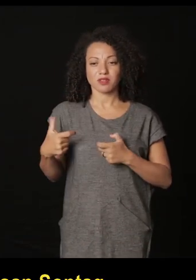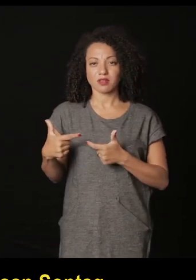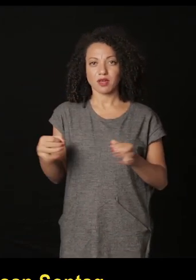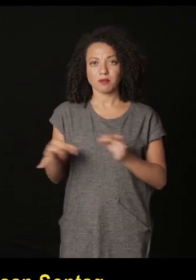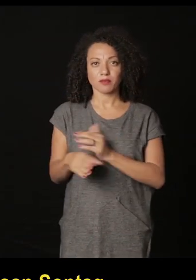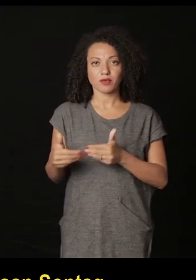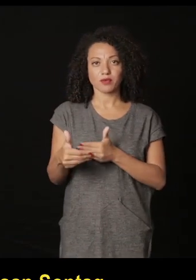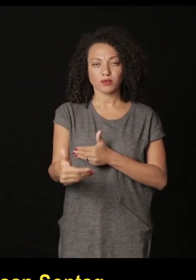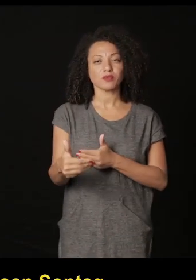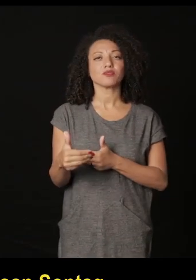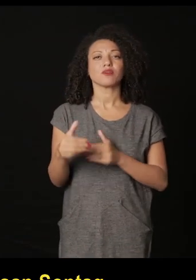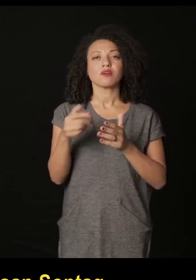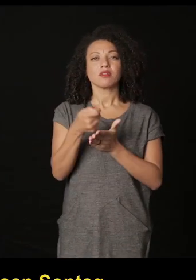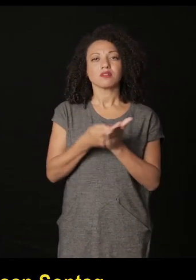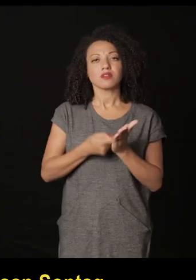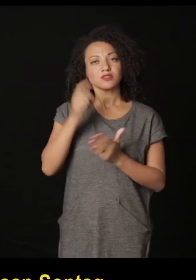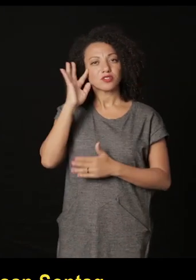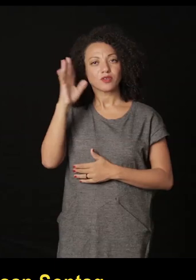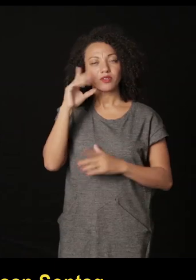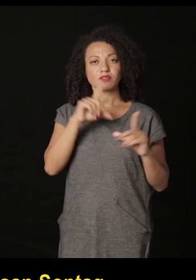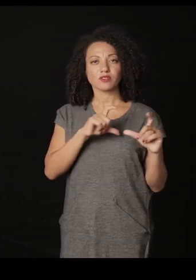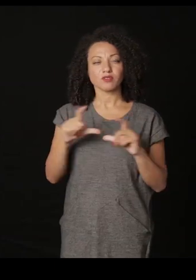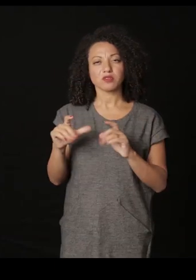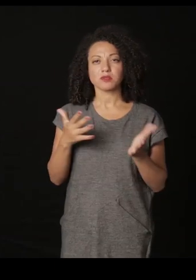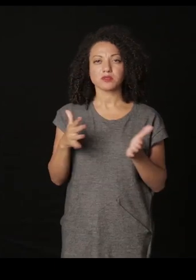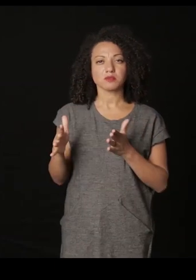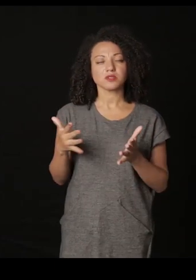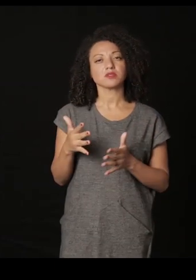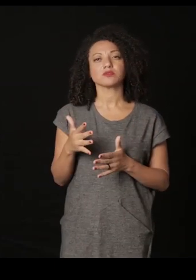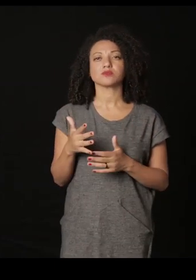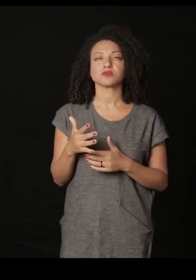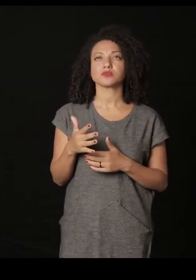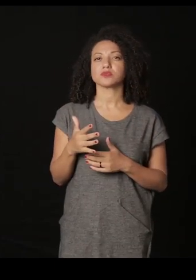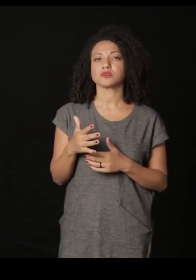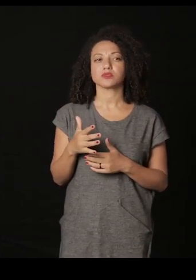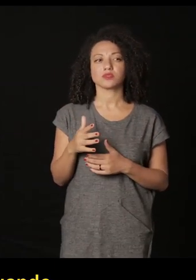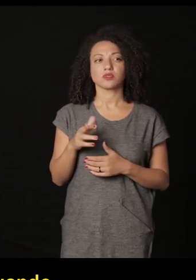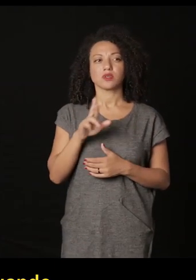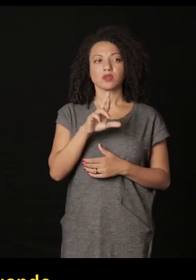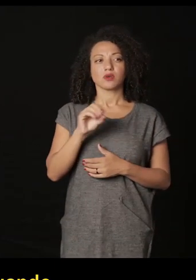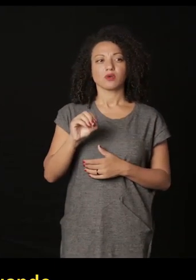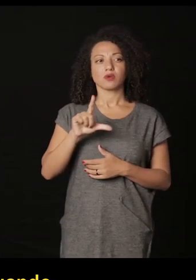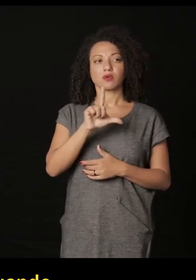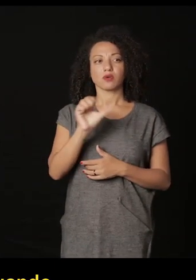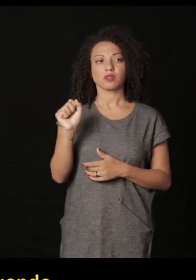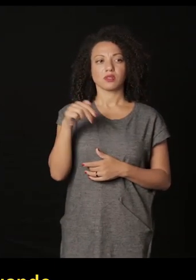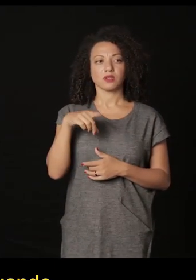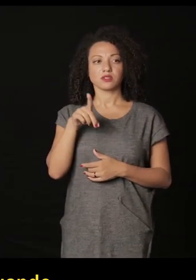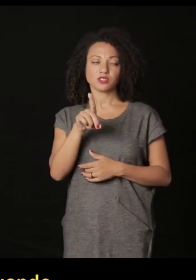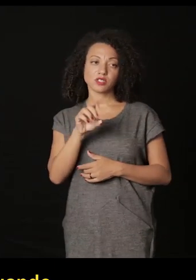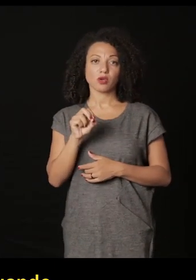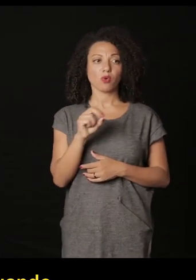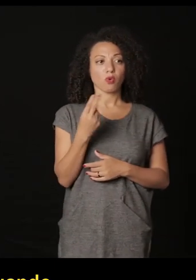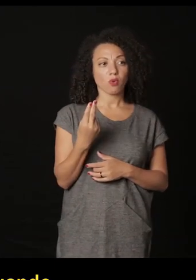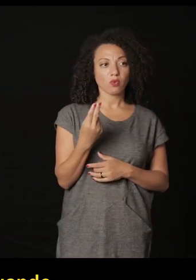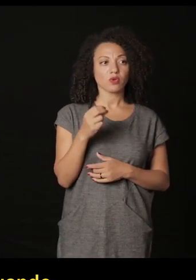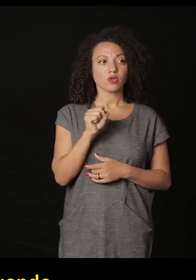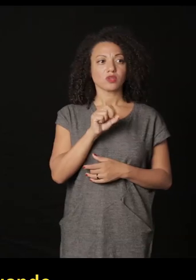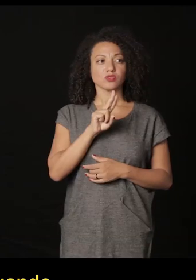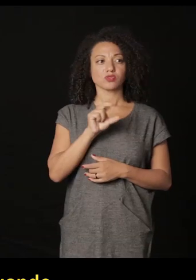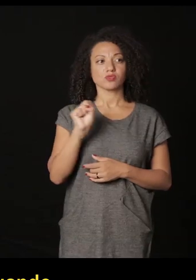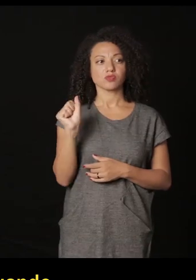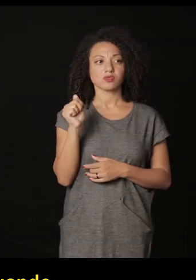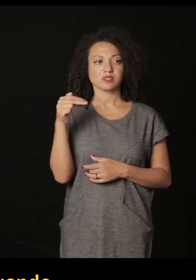isso de Roland Barth ou de Susan Sontag e então neste momento